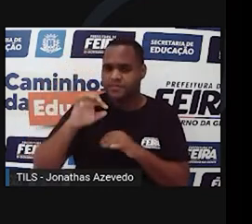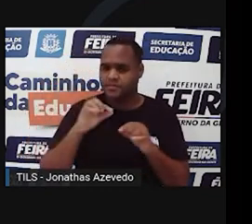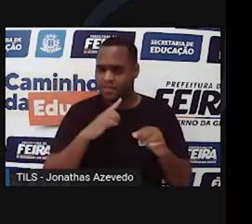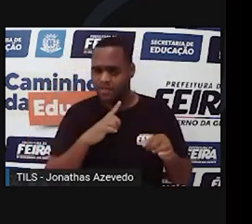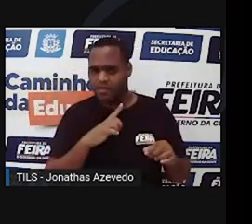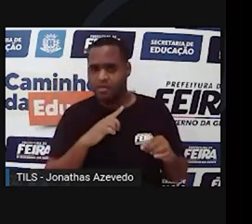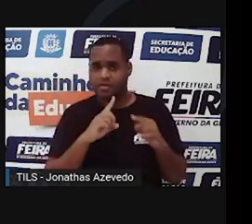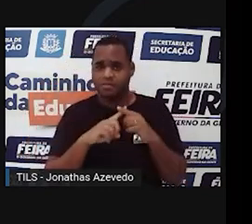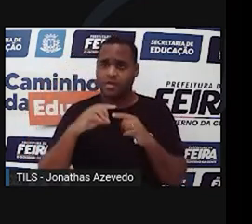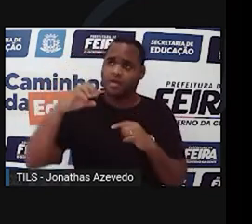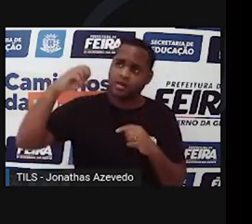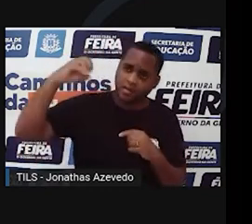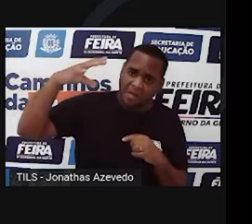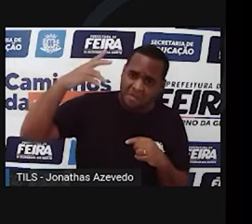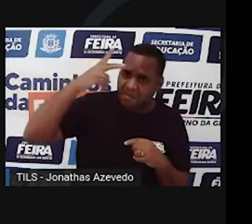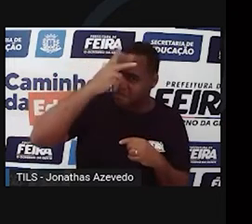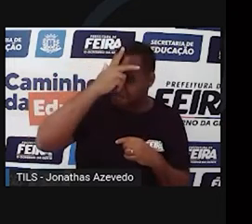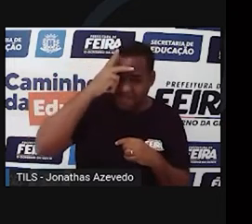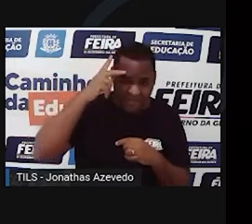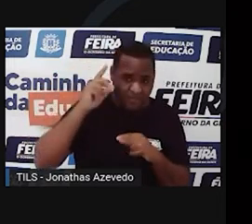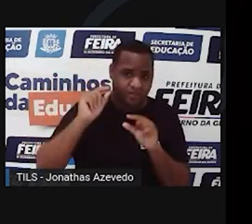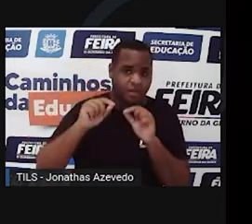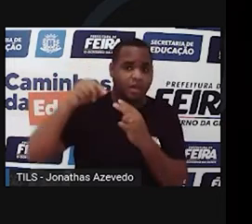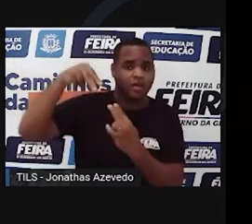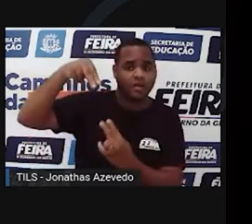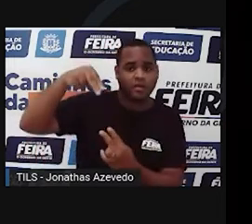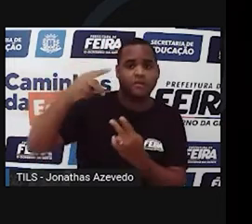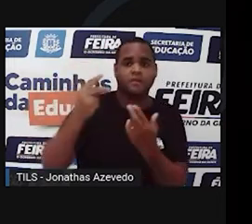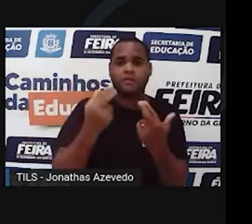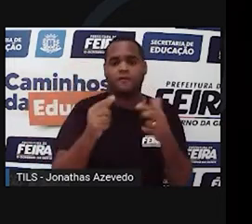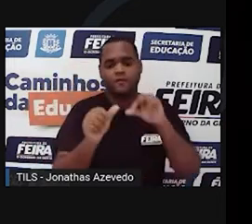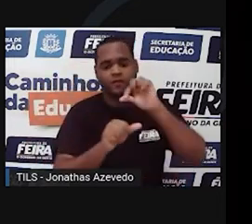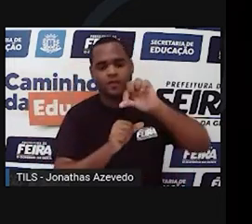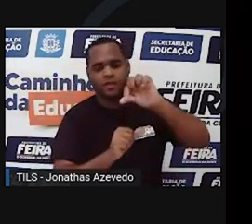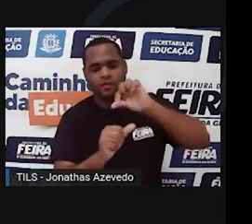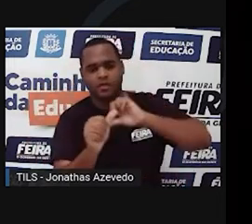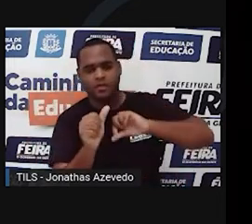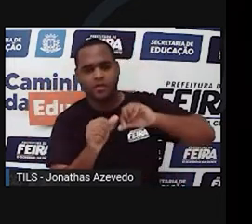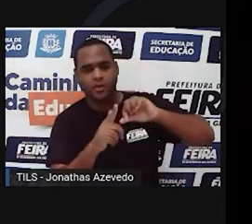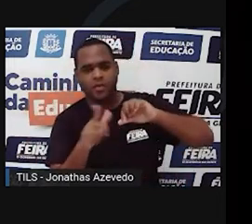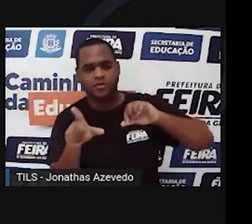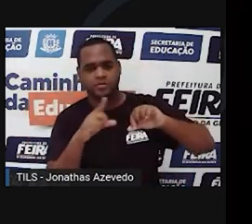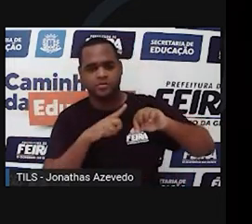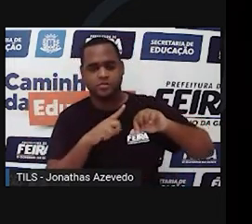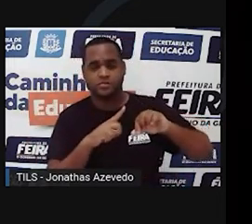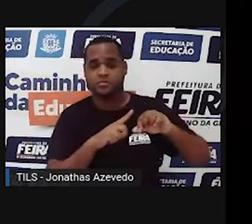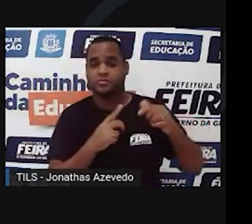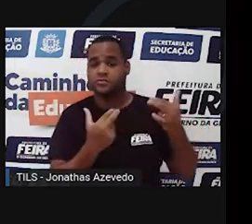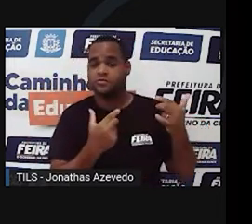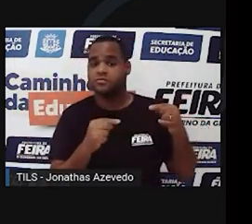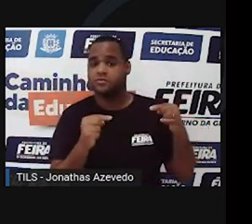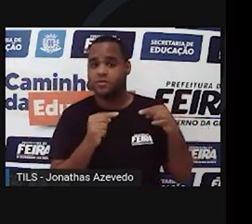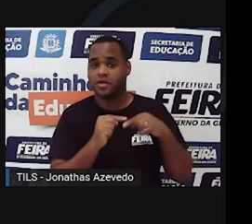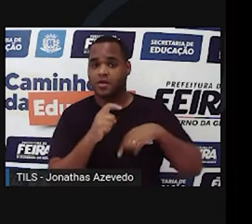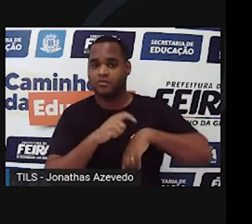pela mesma pessoa quando o Sol está nessa outra posição. Vamos fazer o mesmo aqui às 12 horas, ou seja, ao